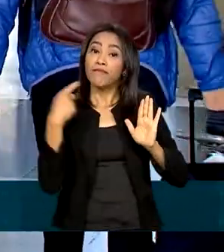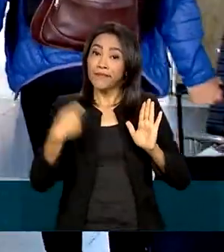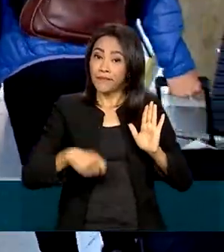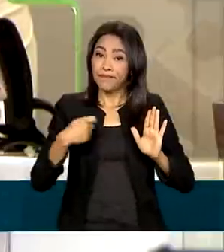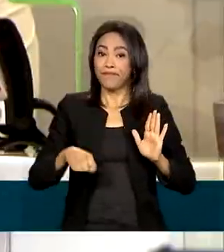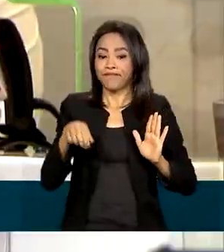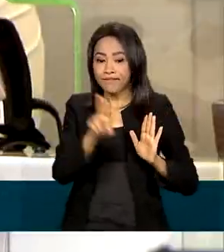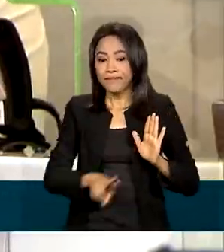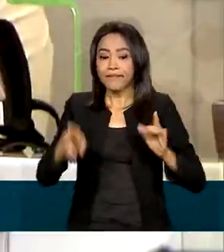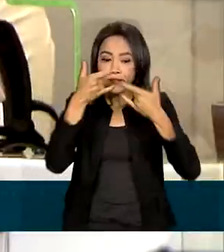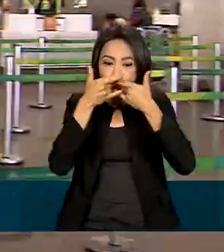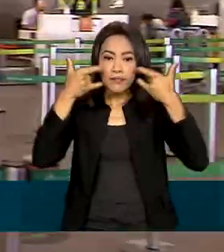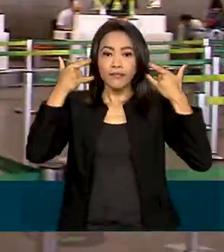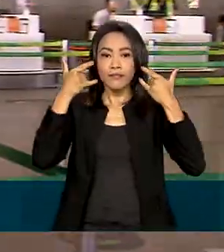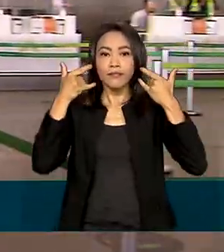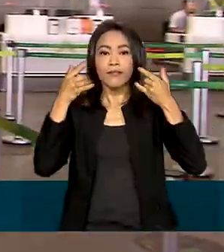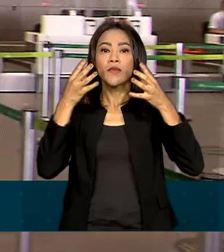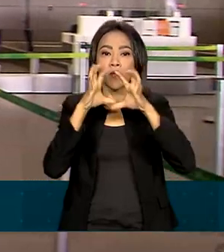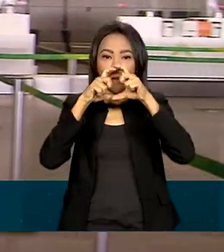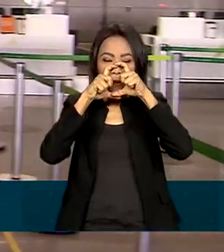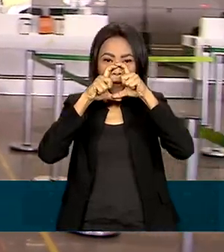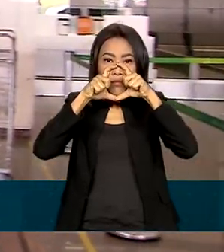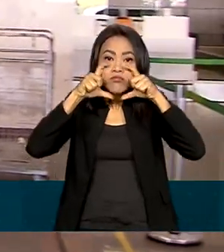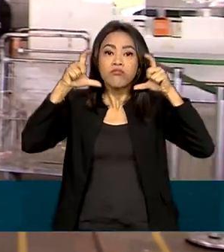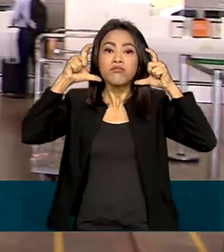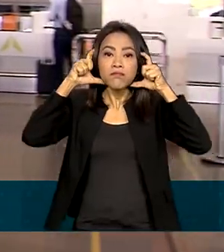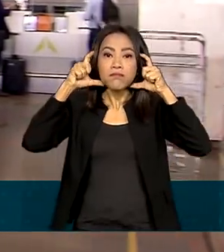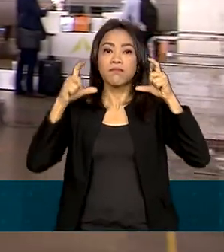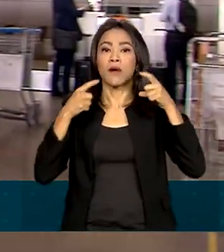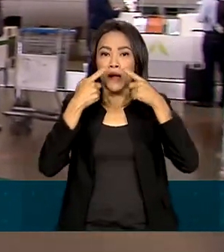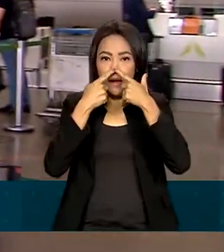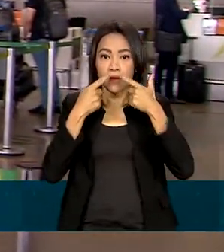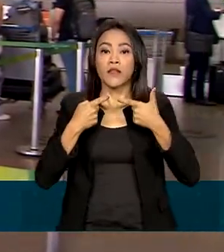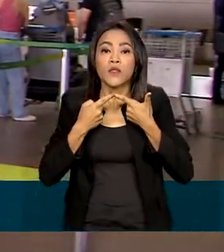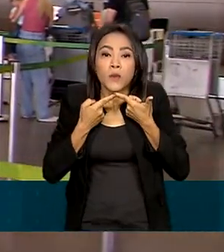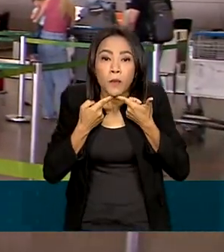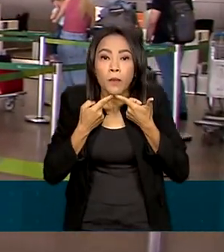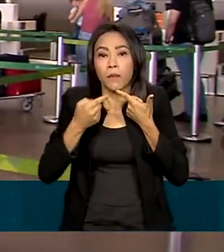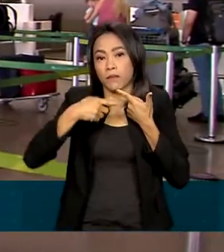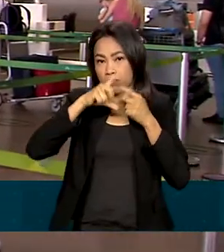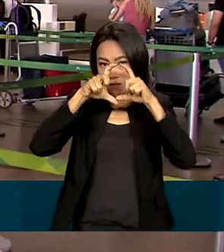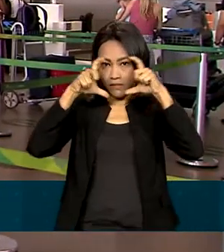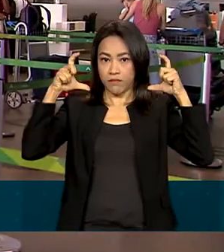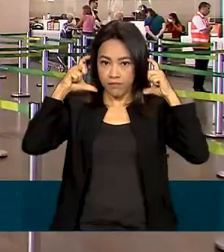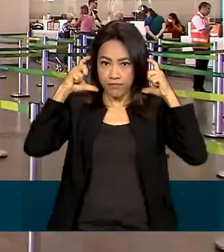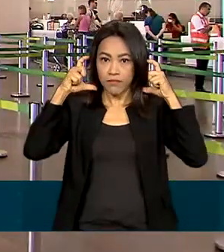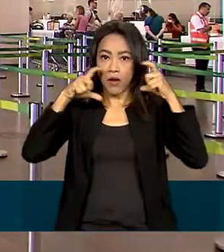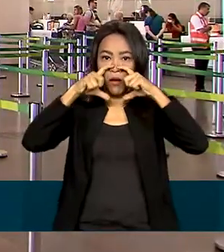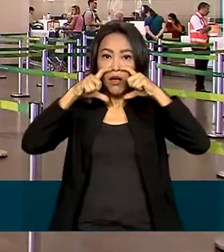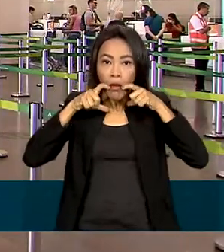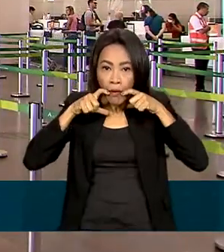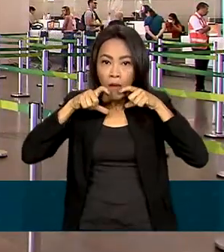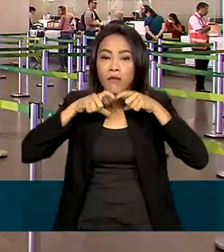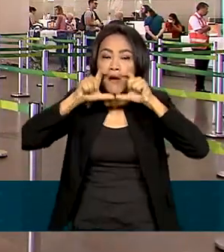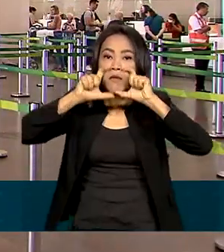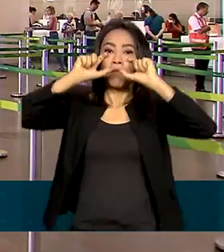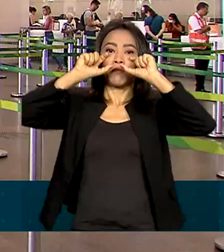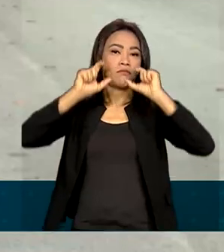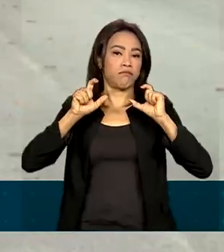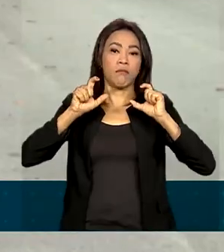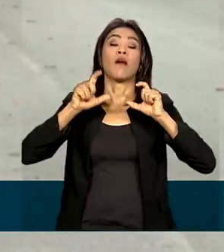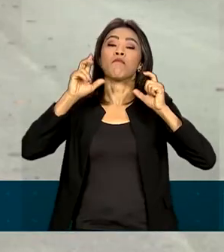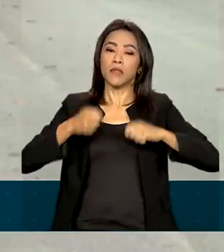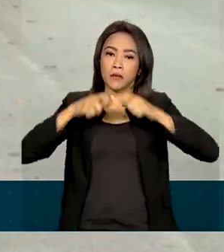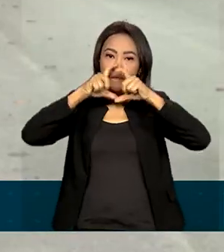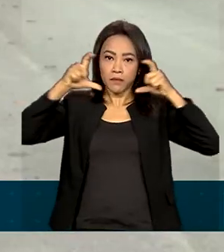ser utilizadas ajustadas ao rosto, cobrindo nariz, queixo e boca. O uso de máscaras não será obrigatório para